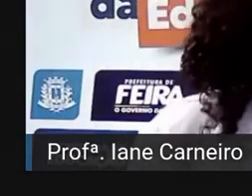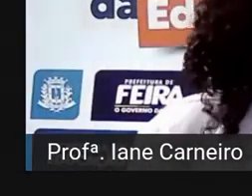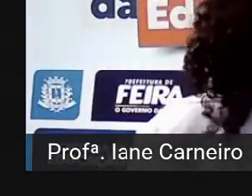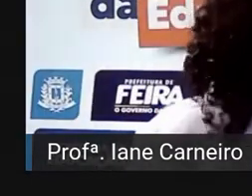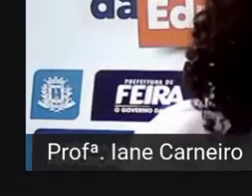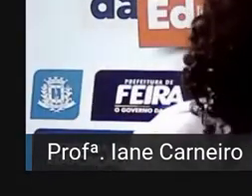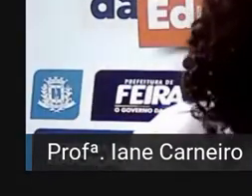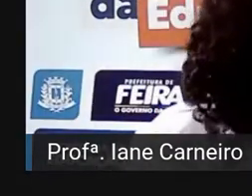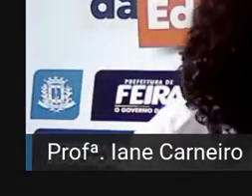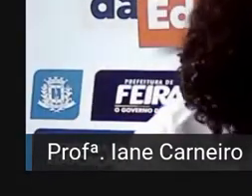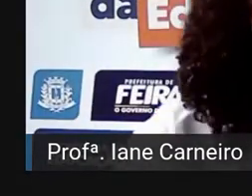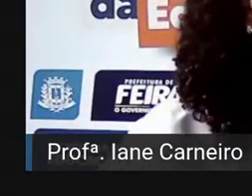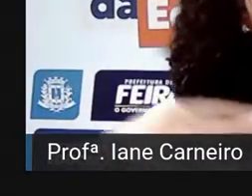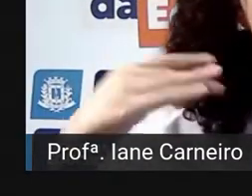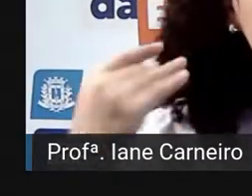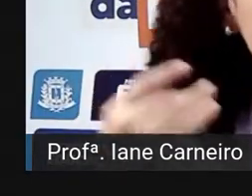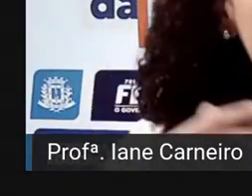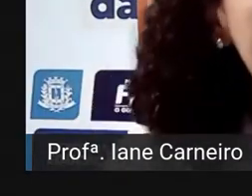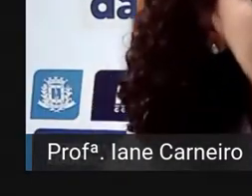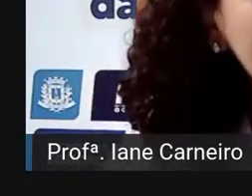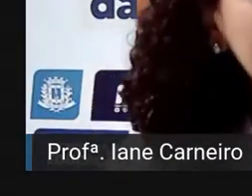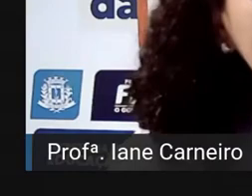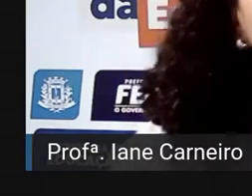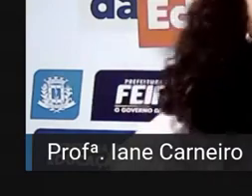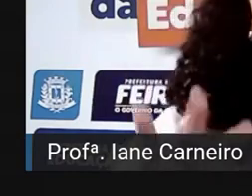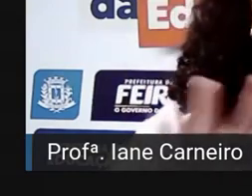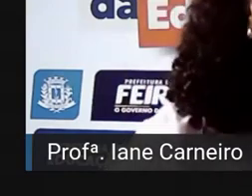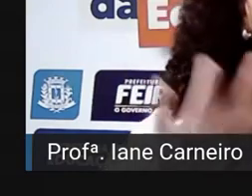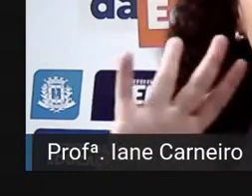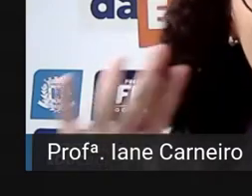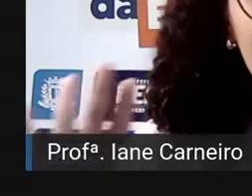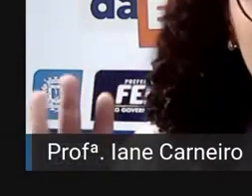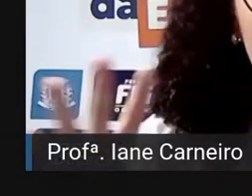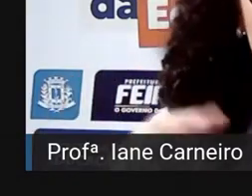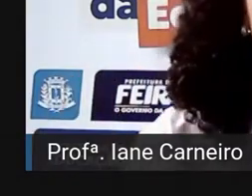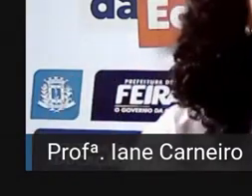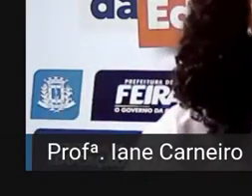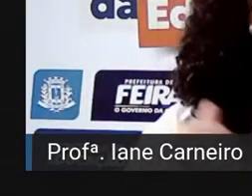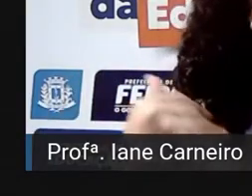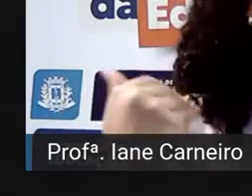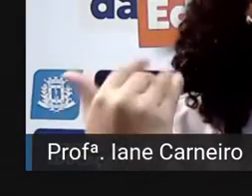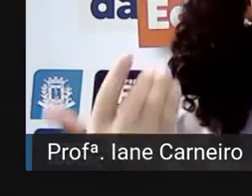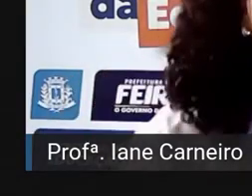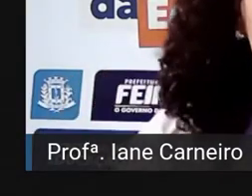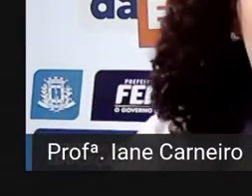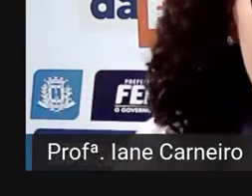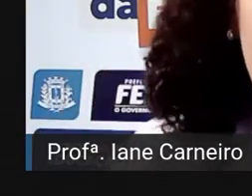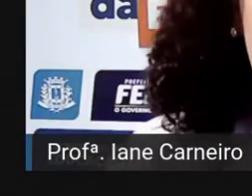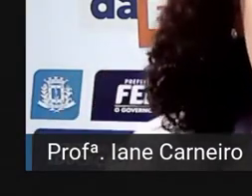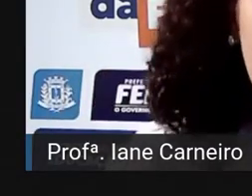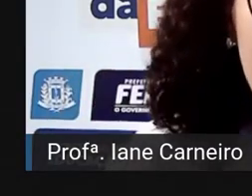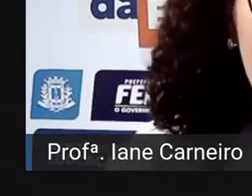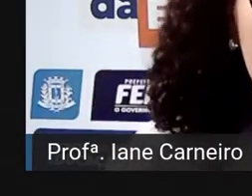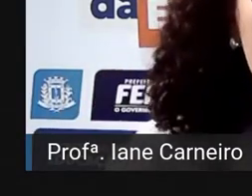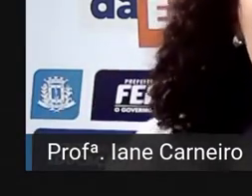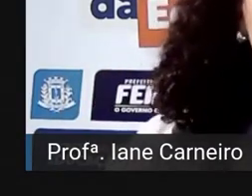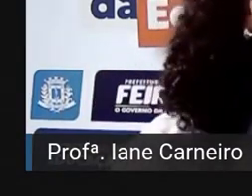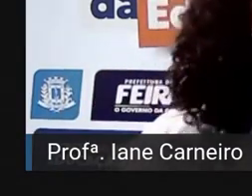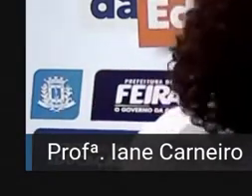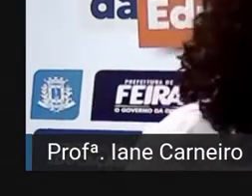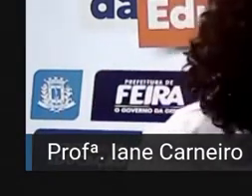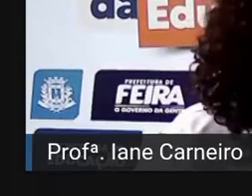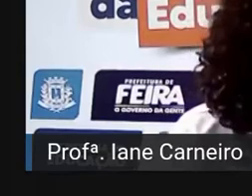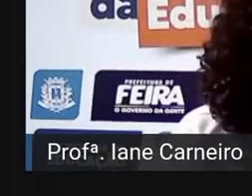ou nasceu na China, ou nasceu na África, independente do lugar onde essa criança tenha nascido,